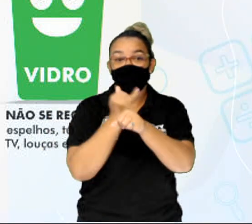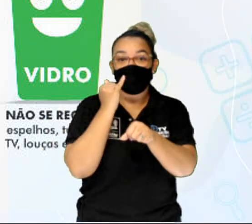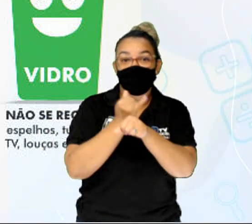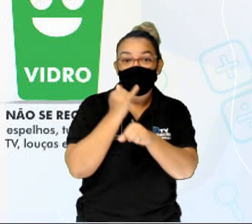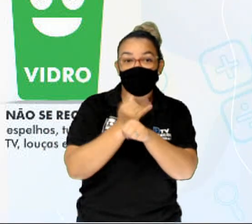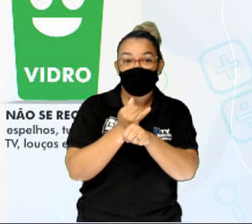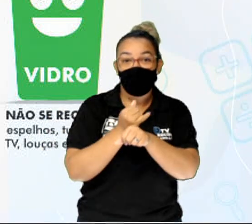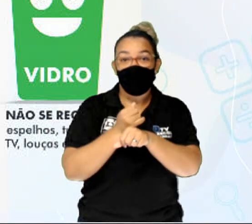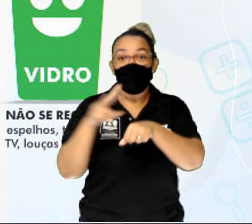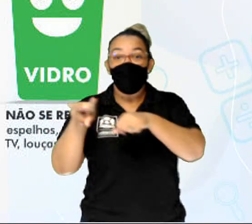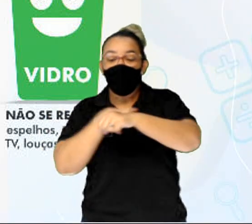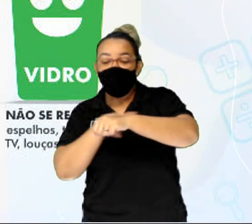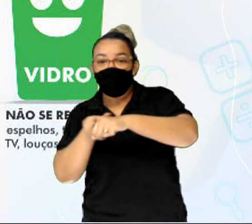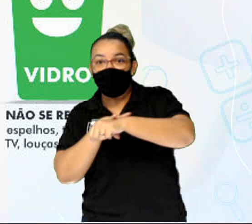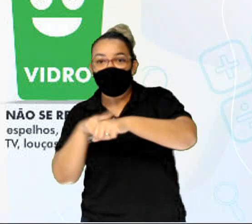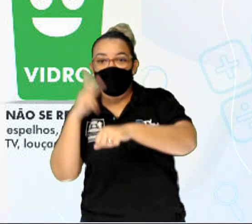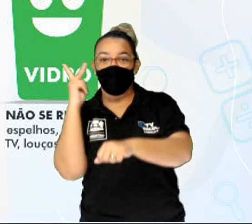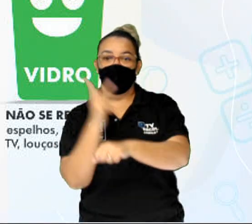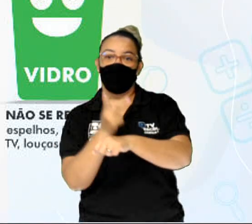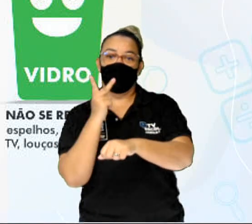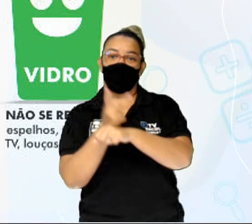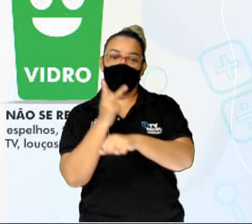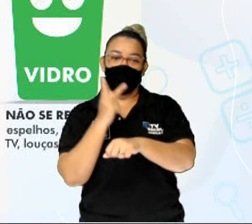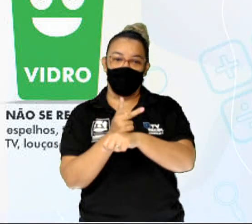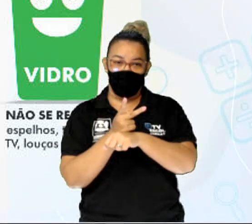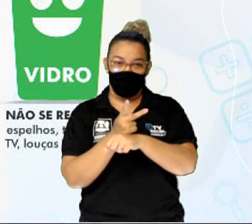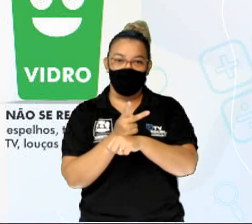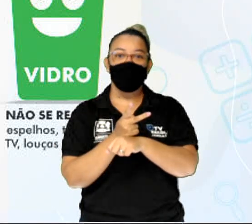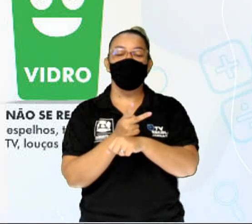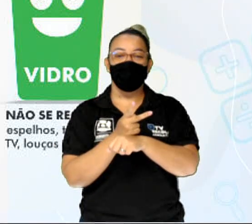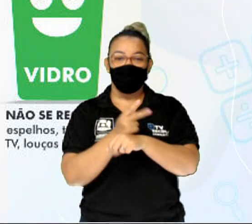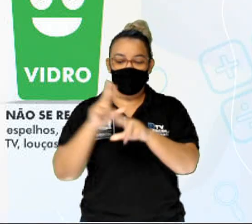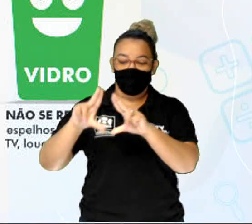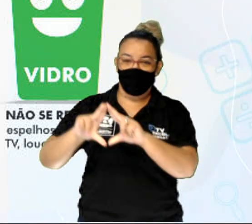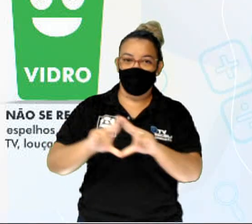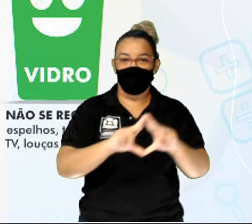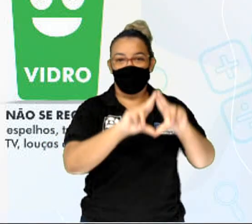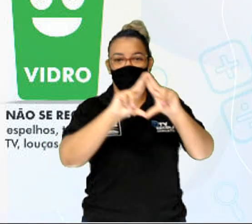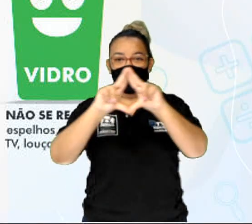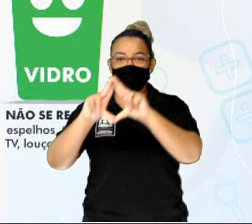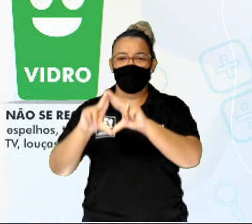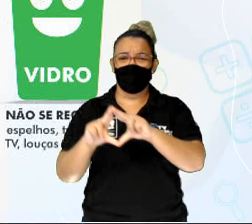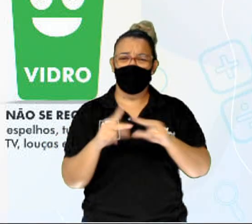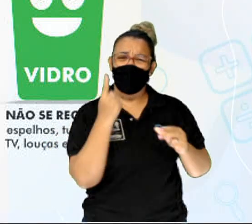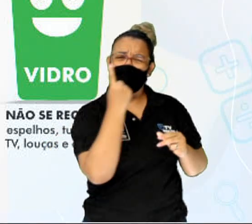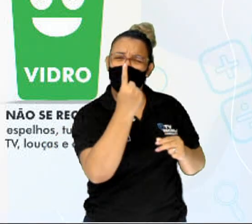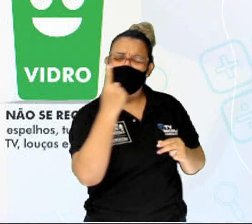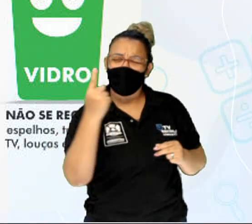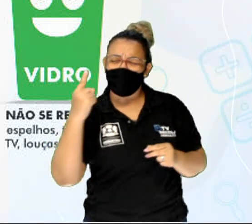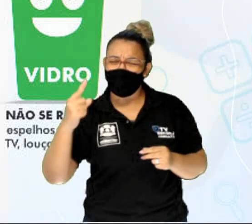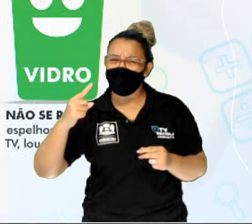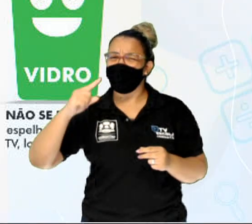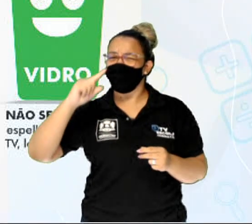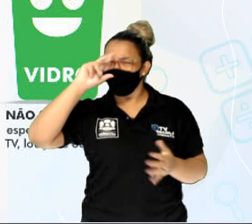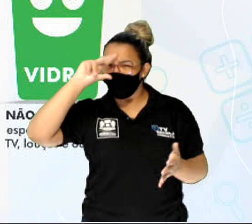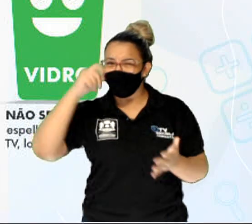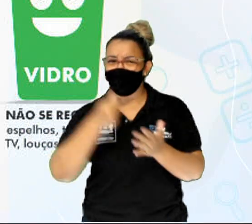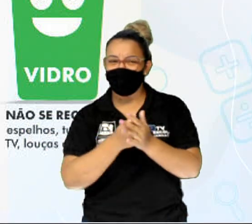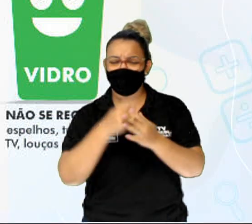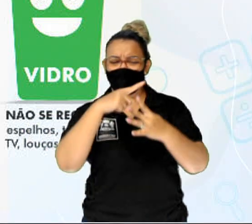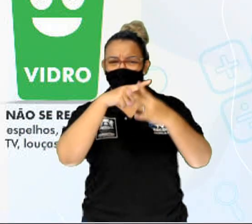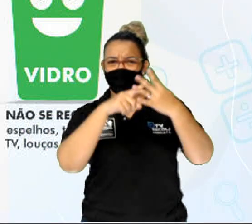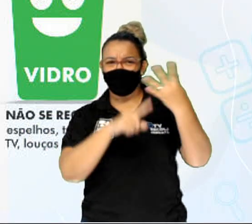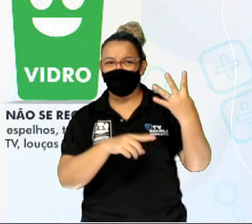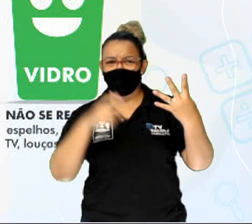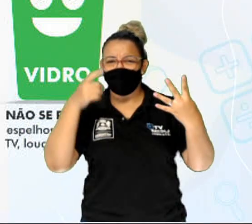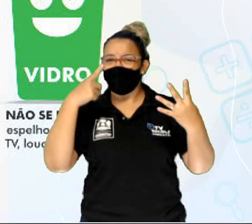e o verde, o vidro. Então, se cada um de nós agimos com a coleta seletiva,